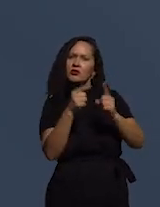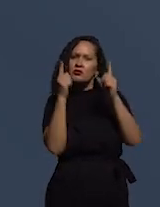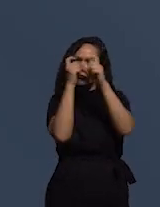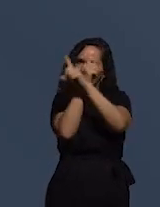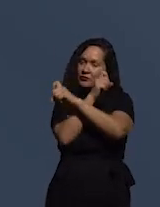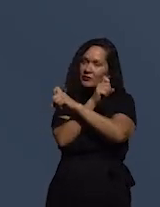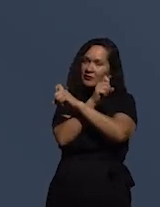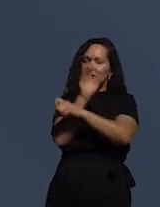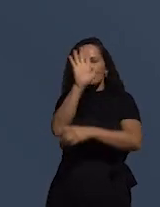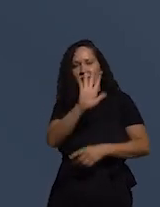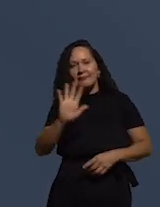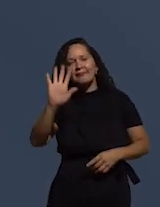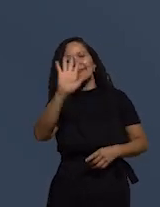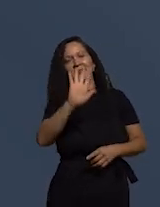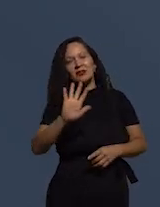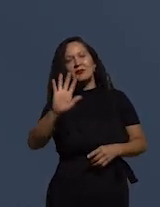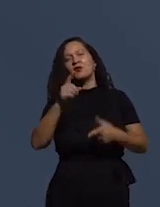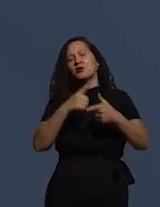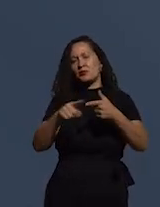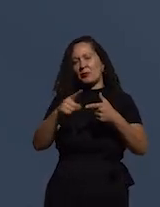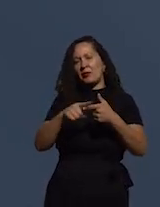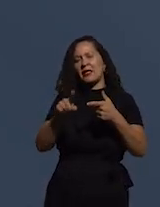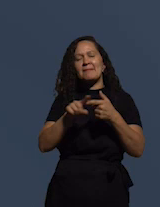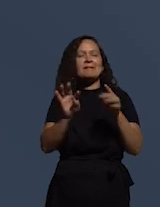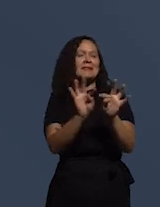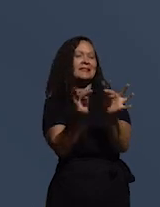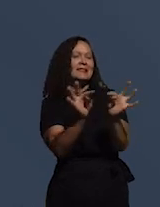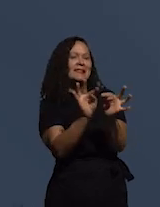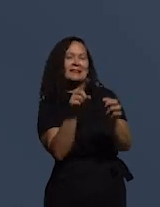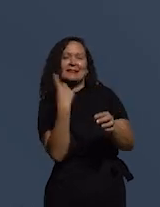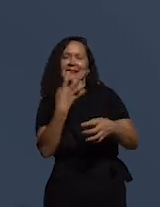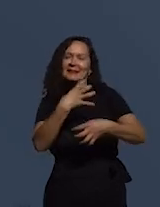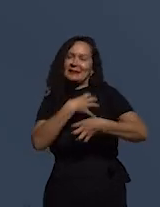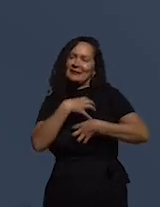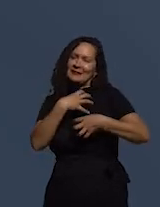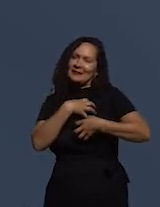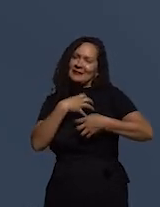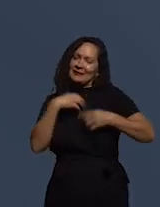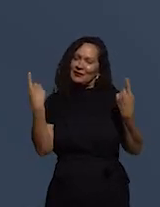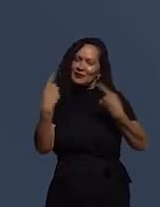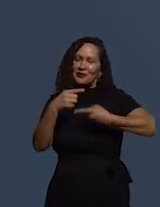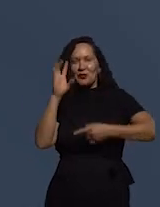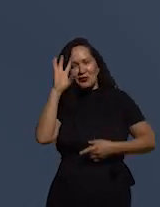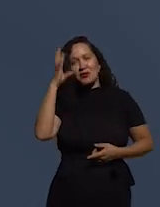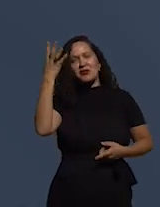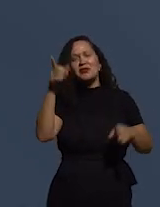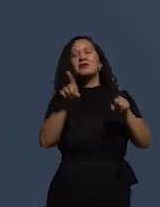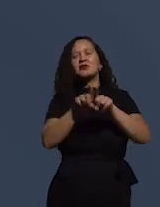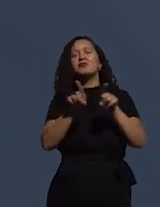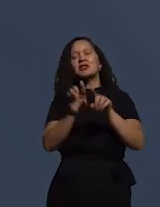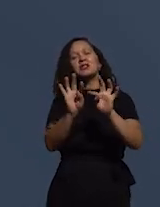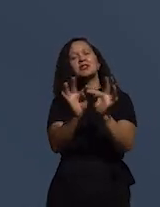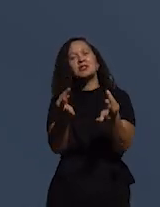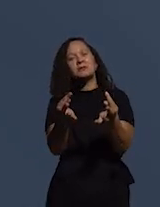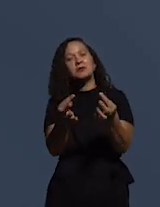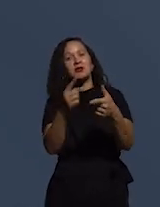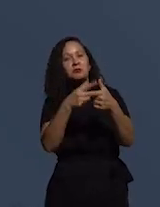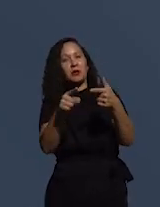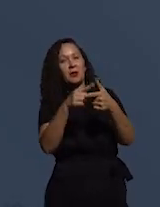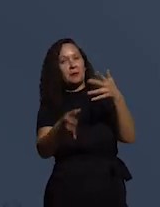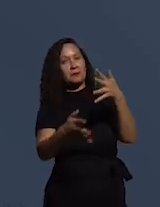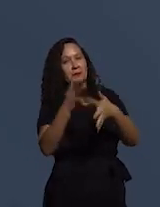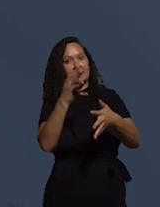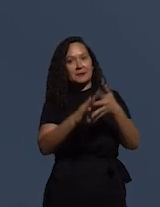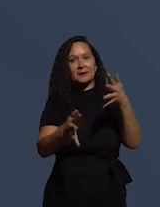geralmente, é assim. Problemas simples desafiam soluções mais simples. Problemas complexos